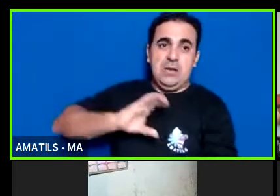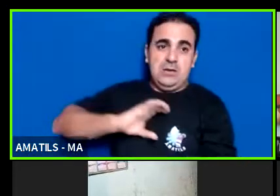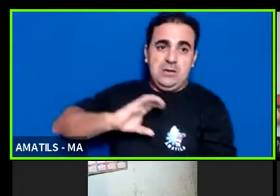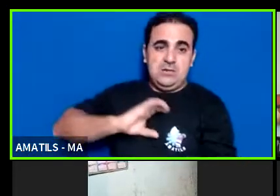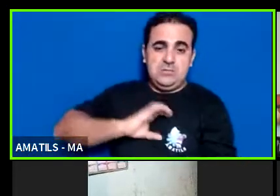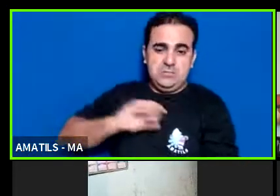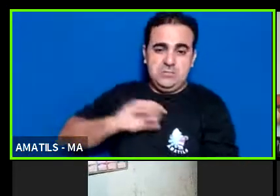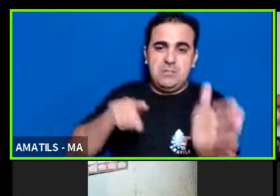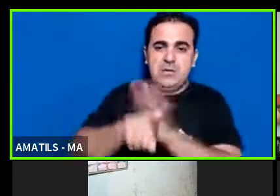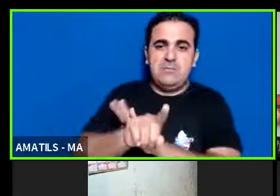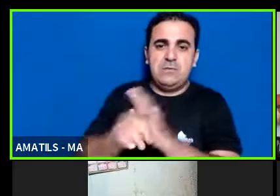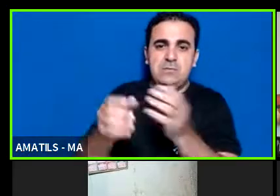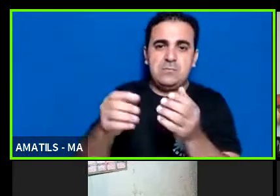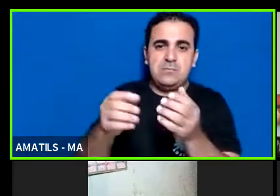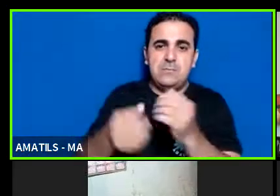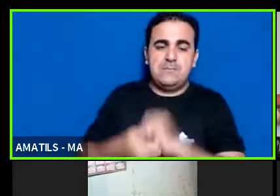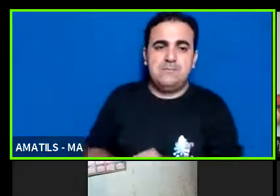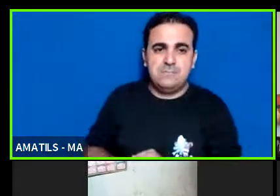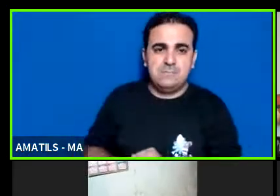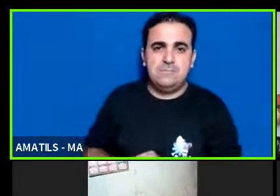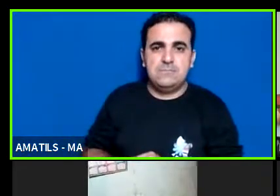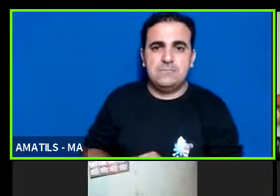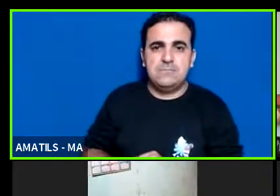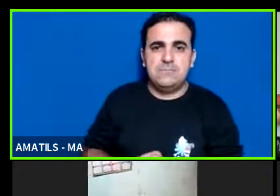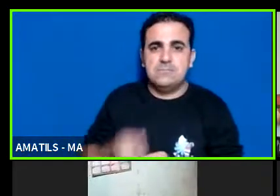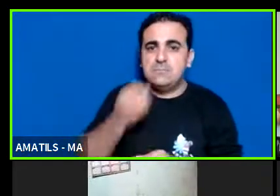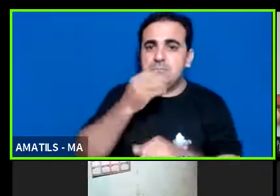Alessandra também opa boa noite